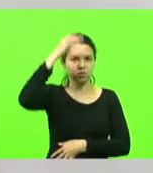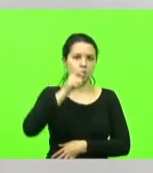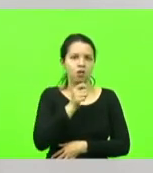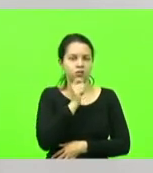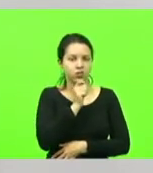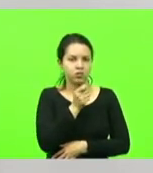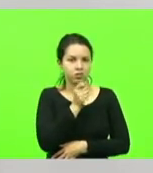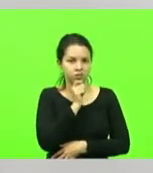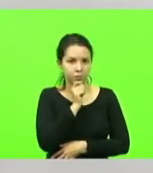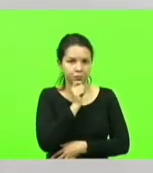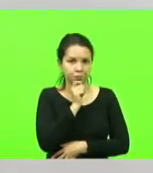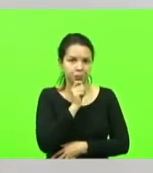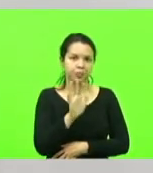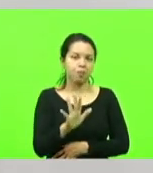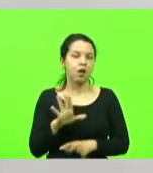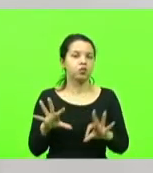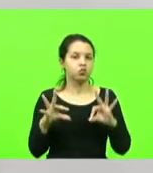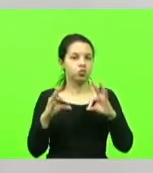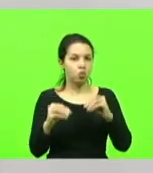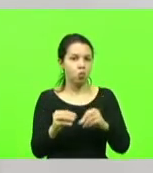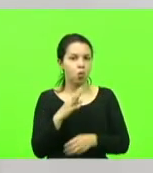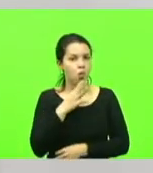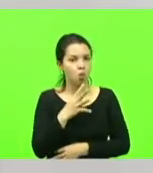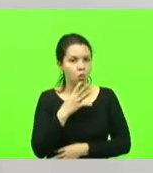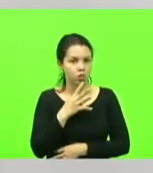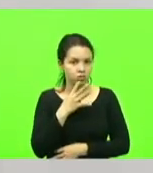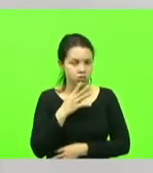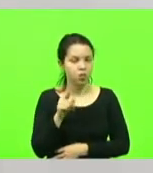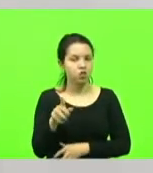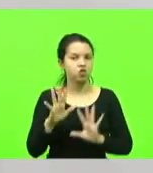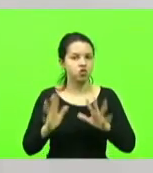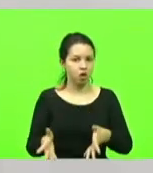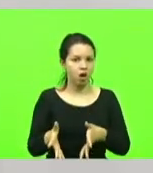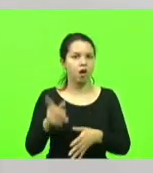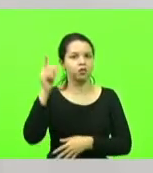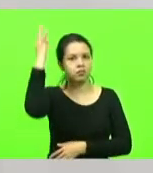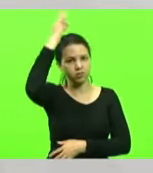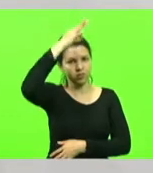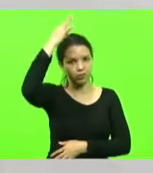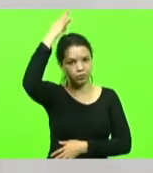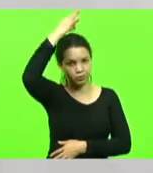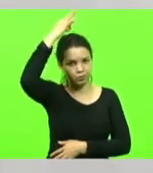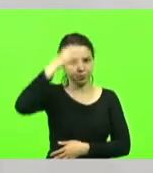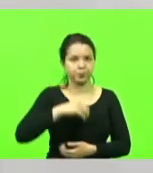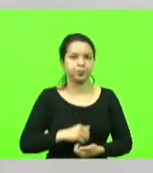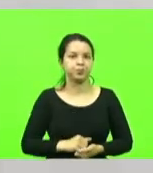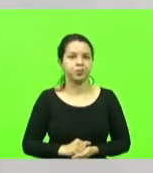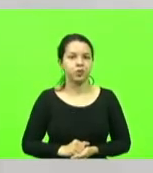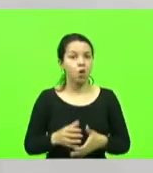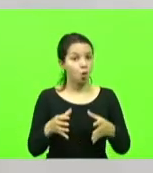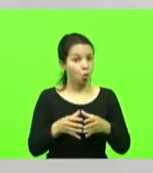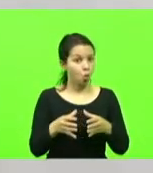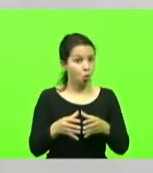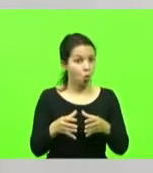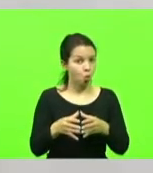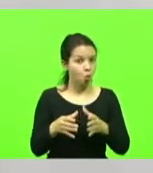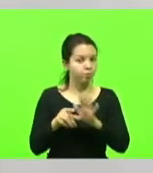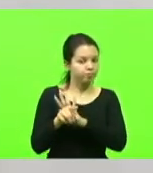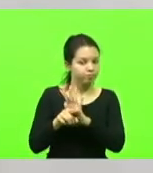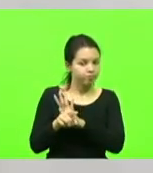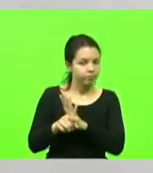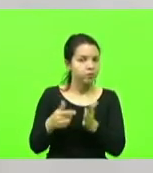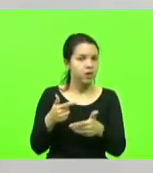que o conheceram é um verdadeiro santo. Uma equipe de especialista trabalha já junto à